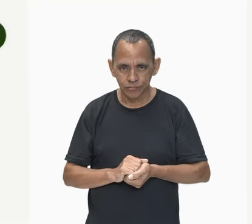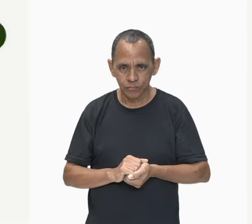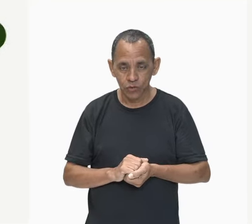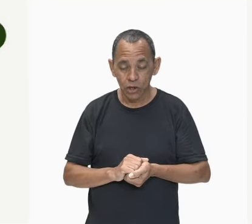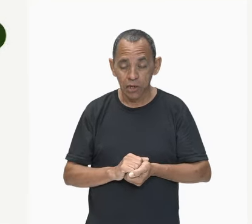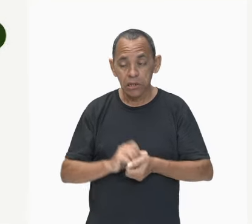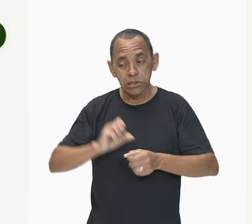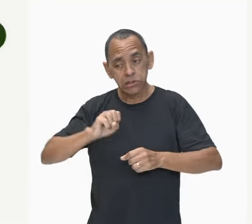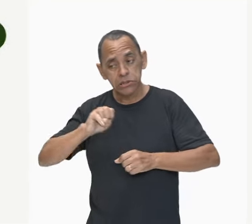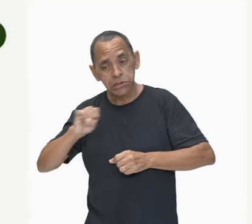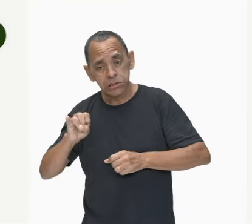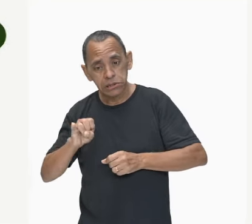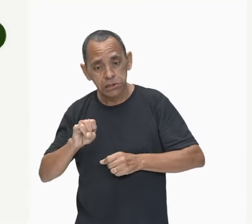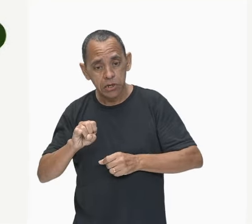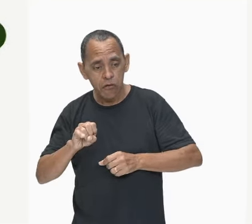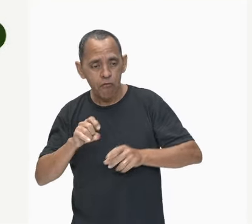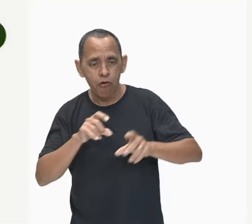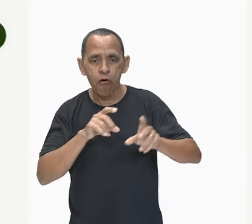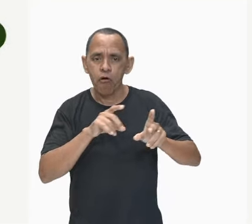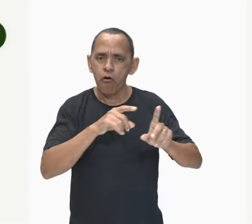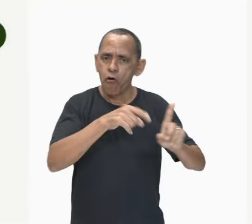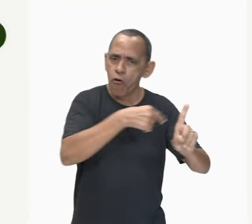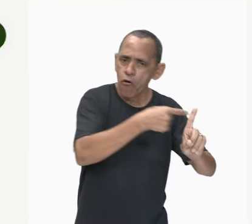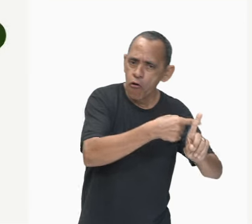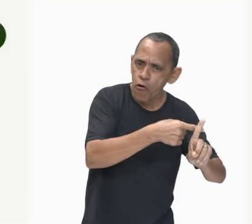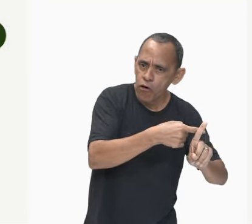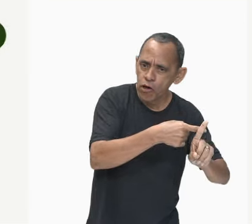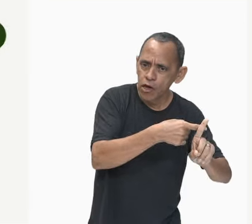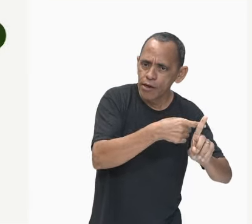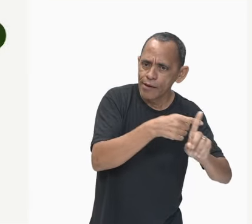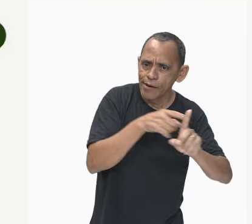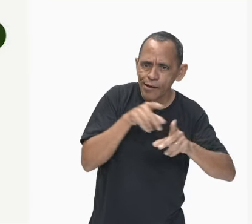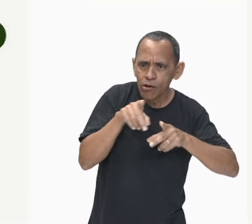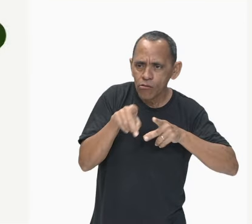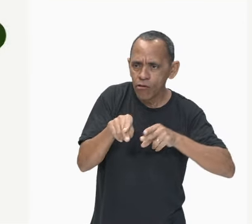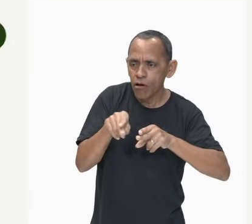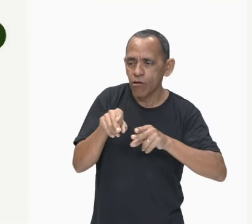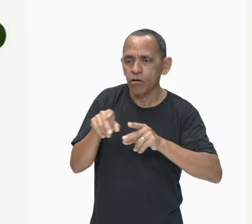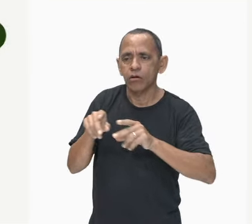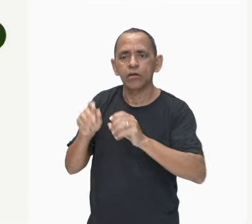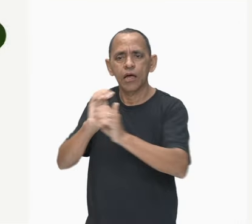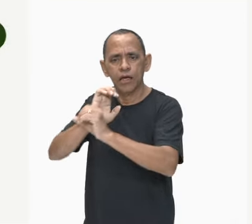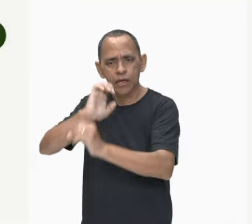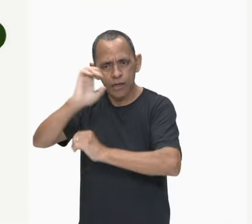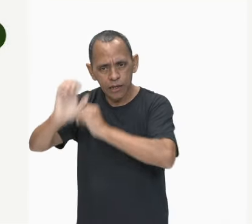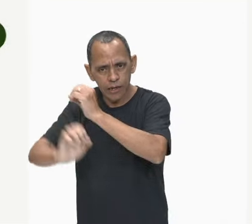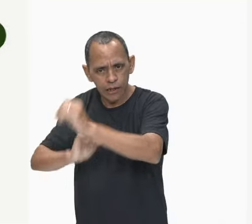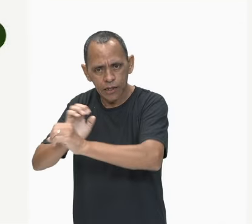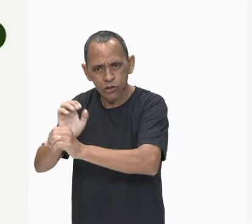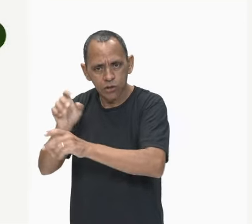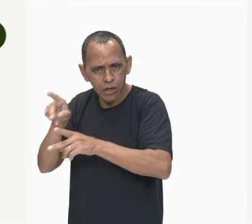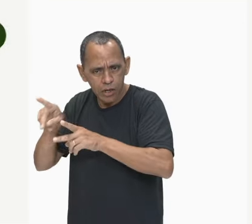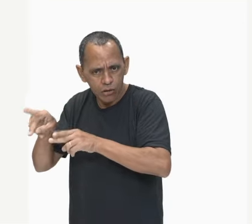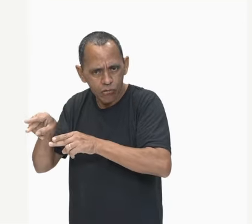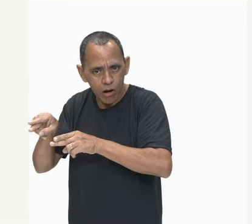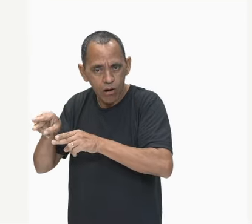eletricamente neutro, dizemos que é número de prótons iguais a número de elétrons.